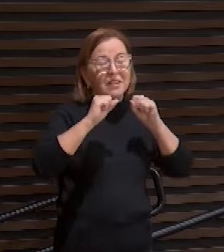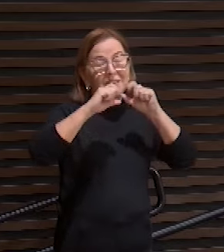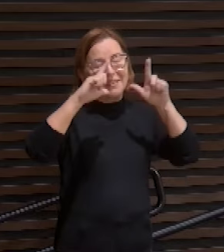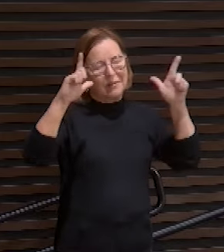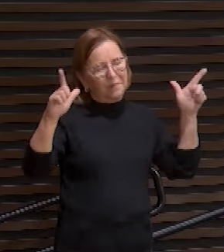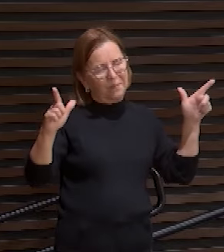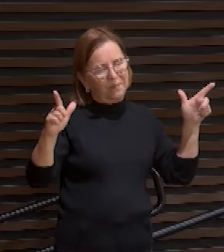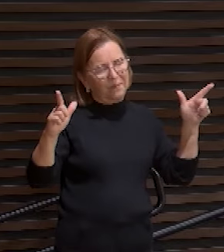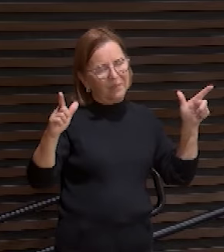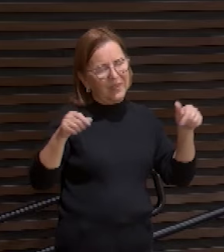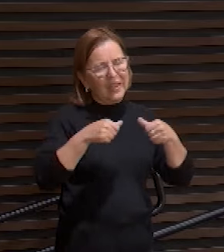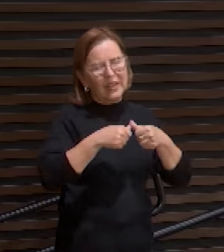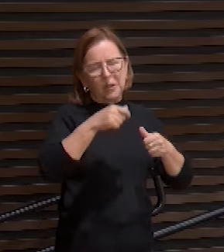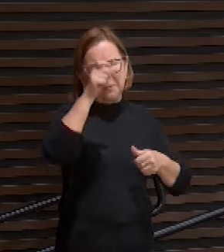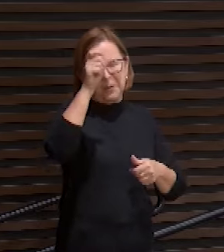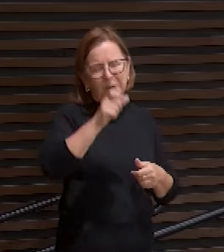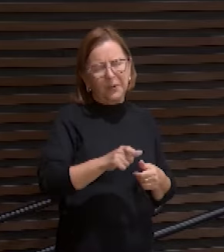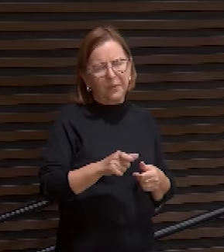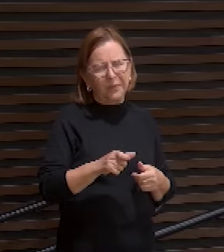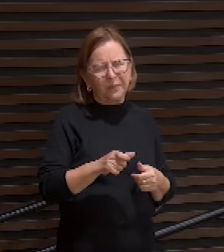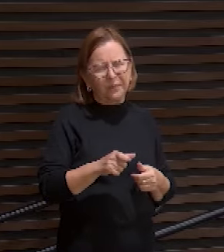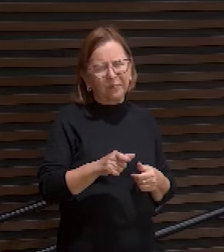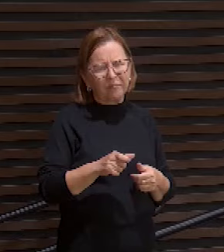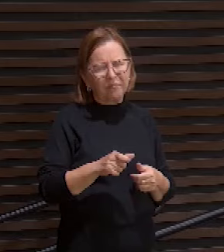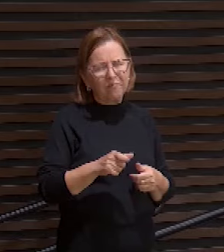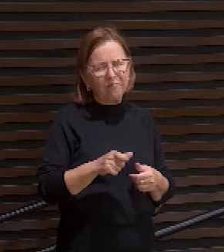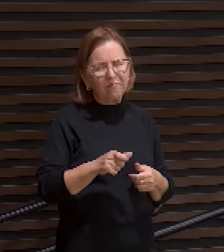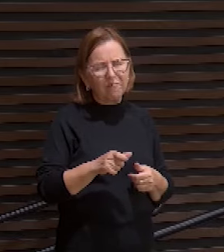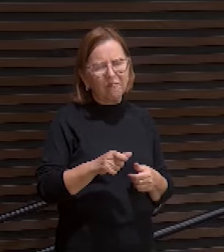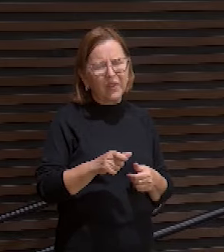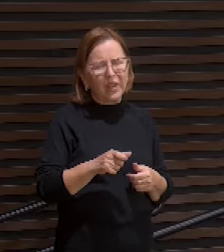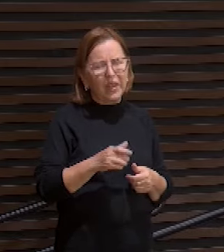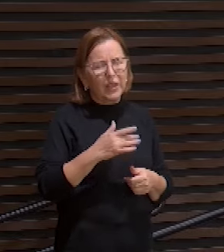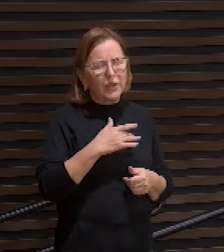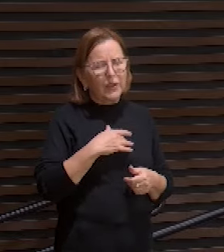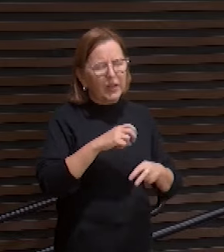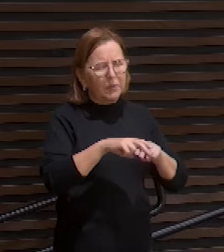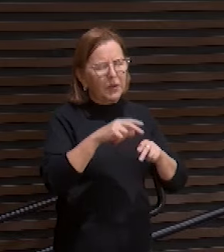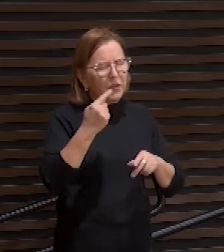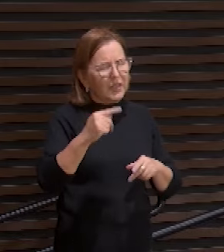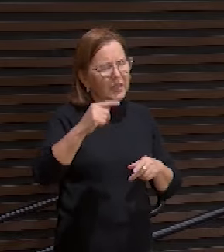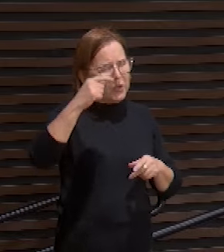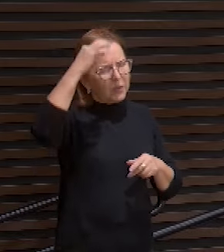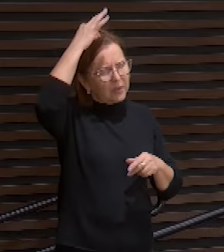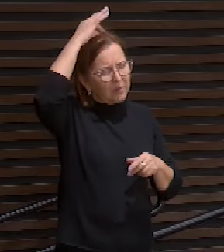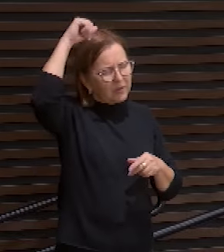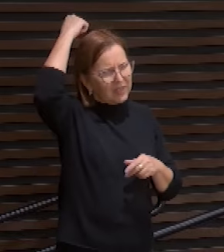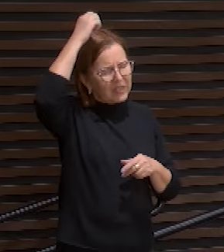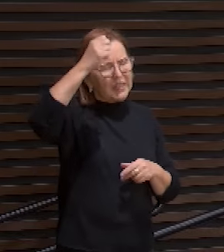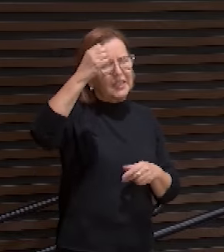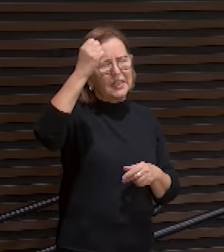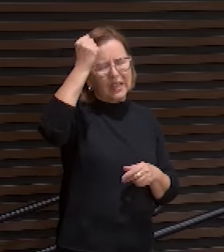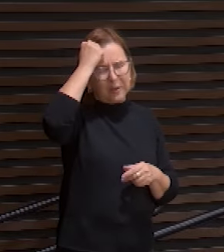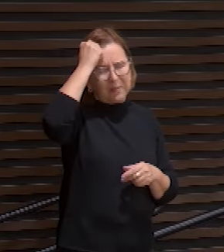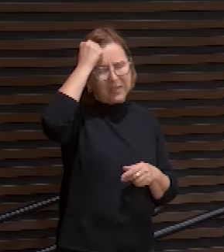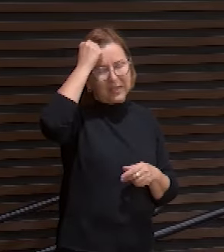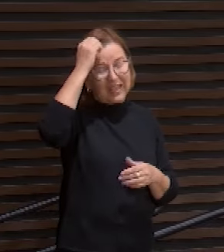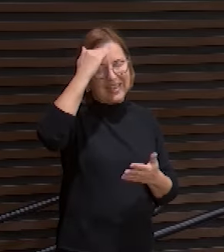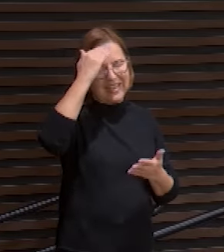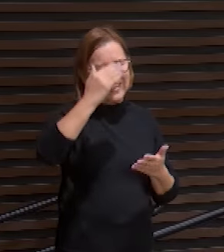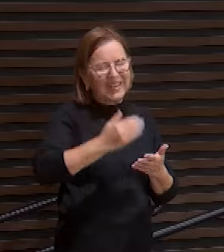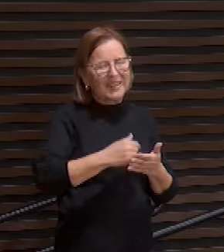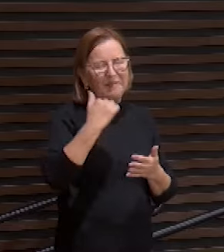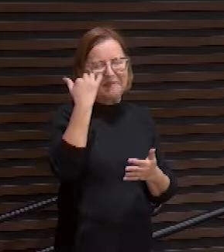que essa pessoa seja incomodada pelo teu santo espírito e se arrependa de quem é e creia na